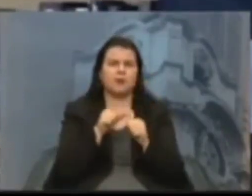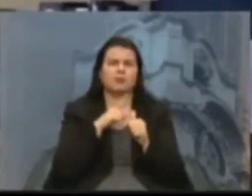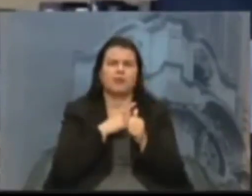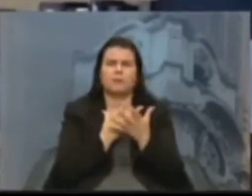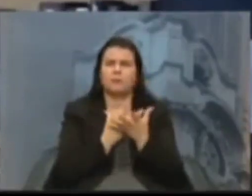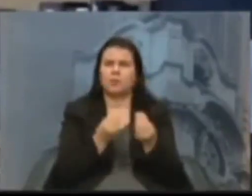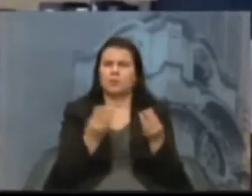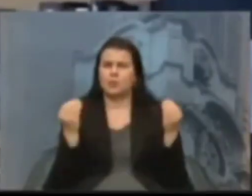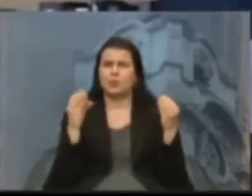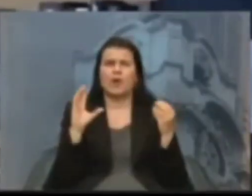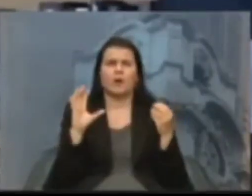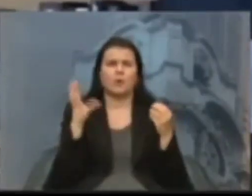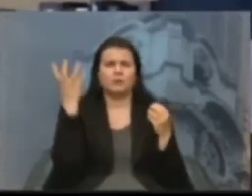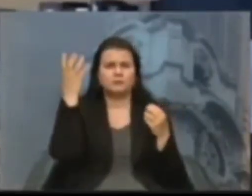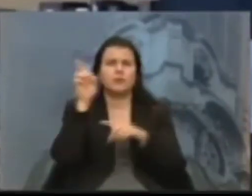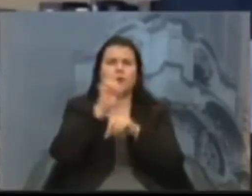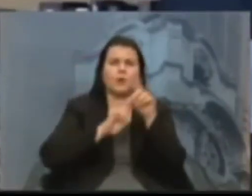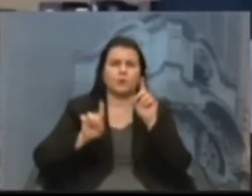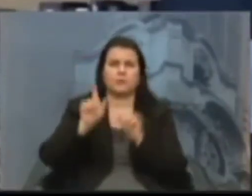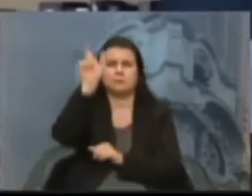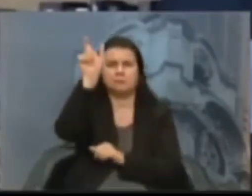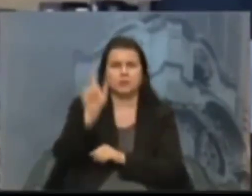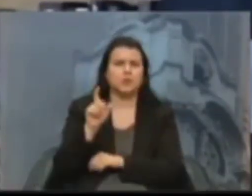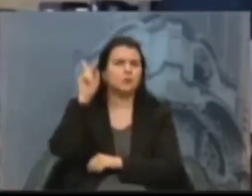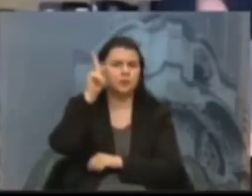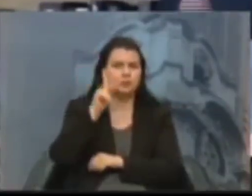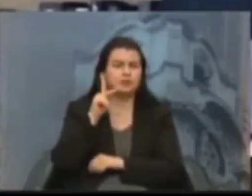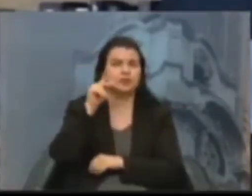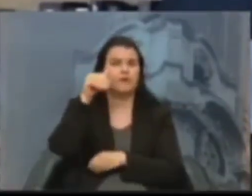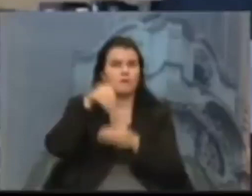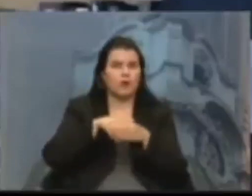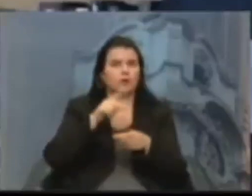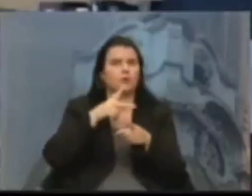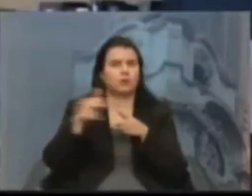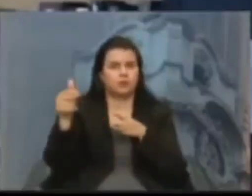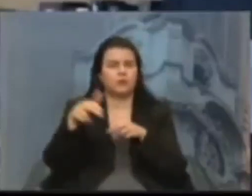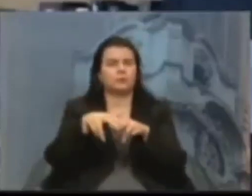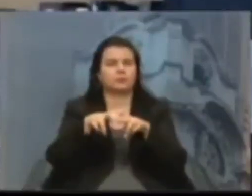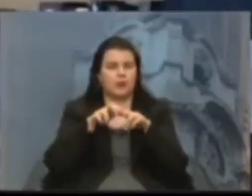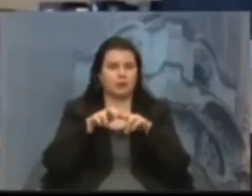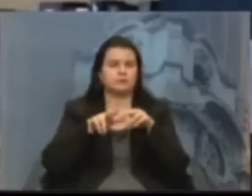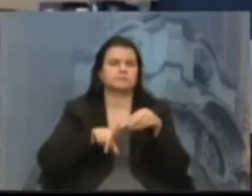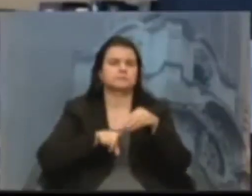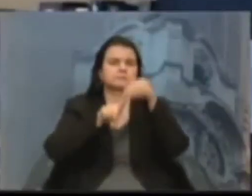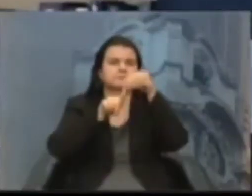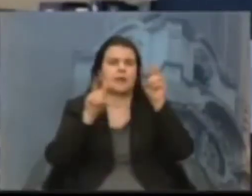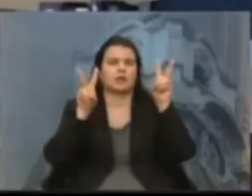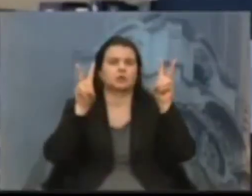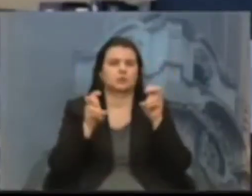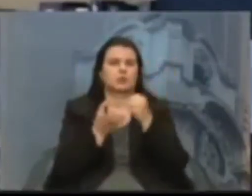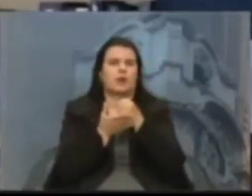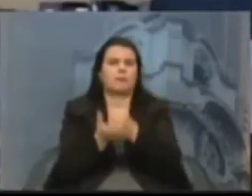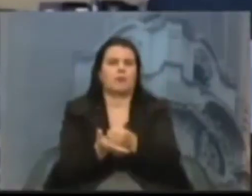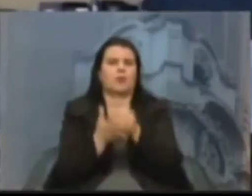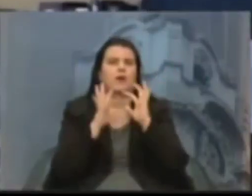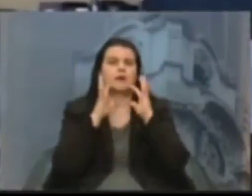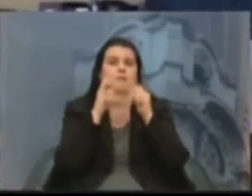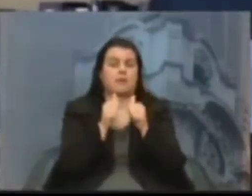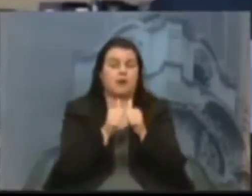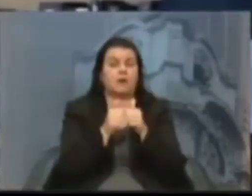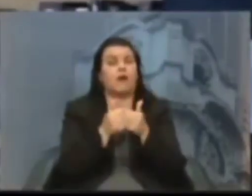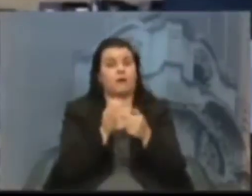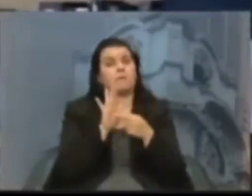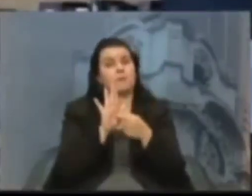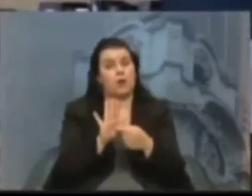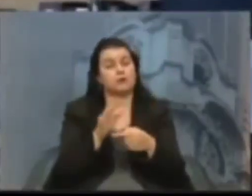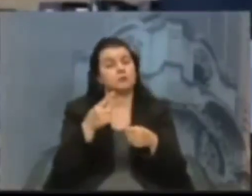políticos eleitos exclusivamente pela pauta animal. Isso demonstra que a sociedade está cada vez